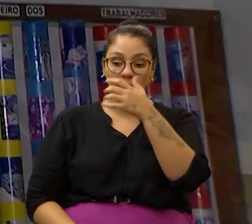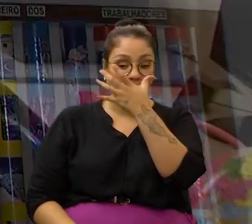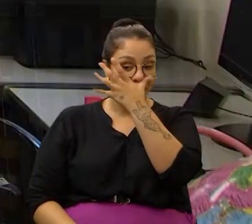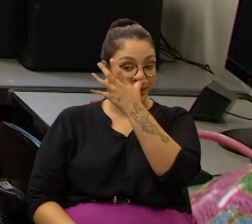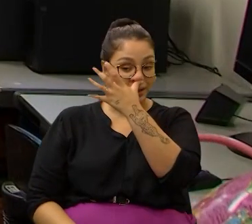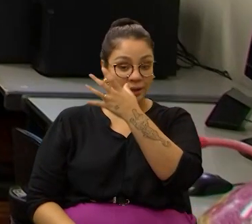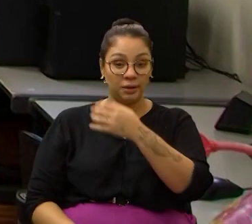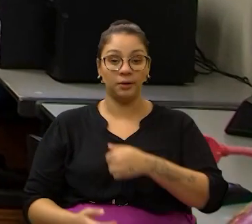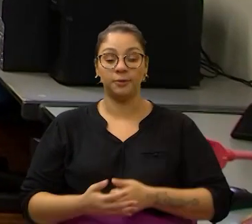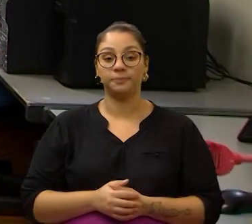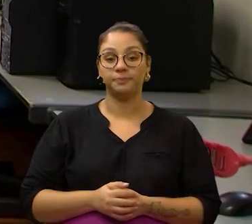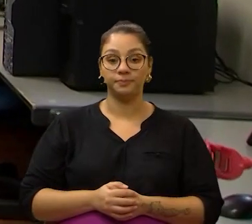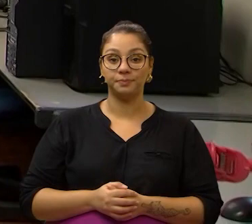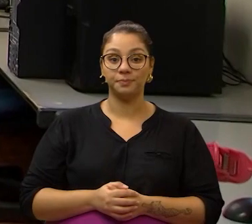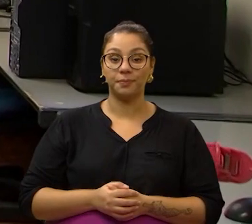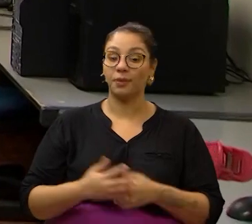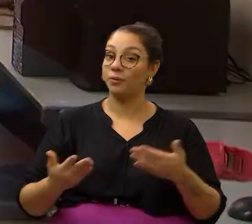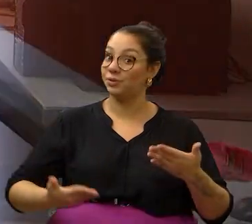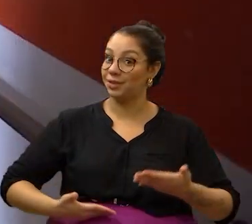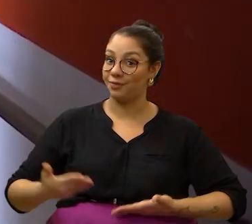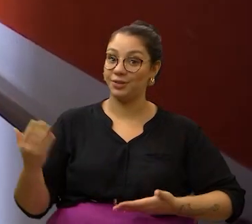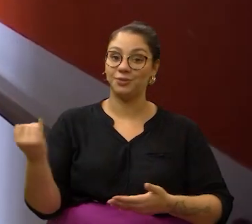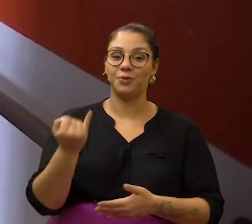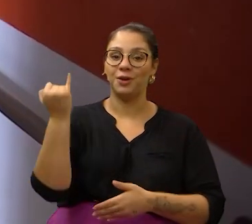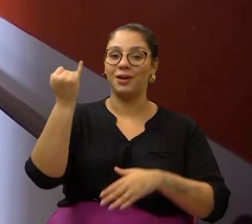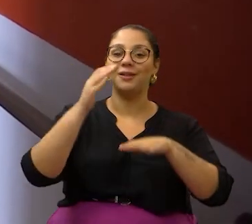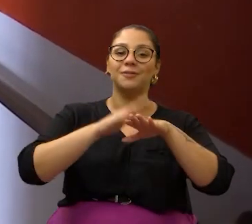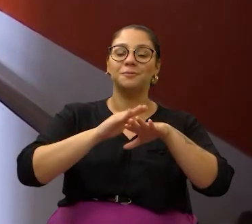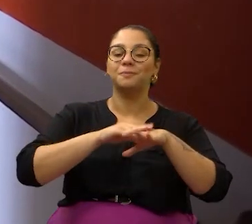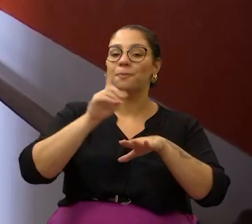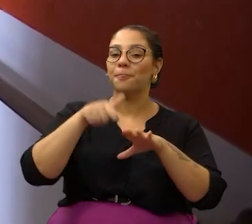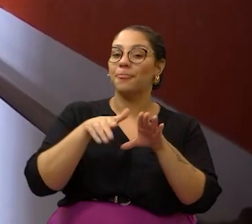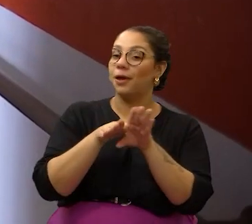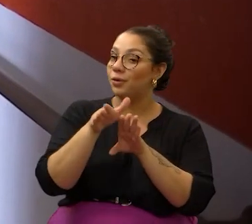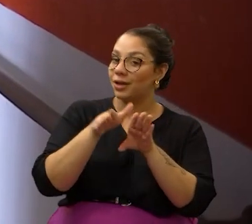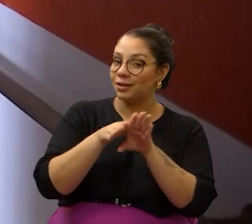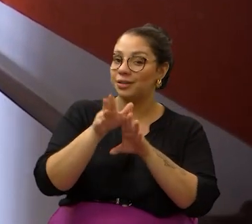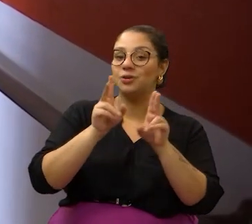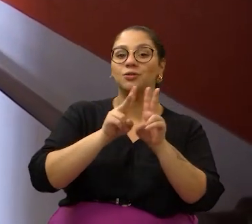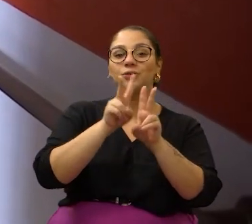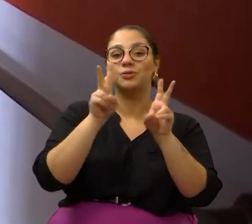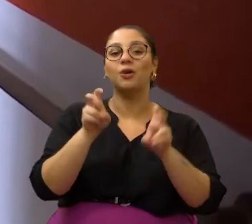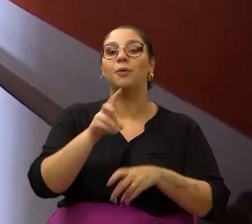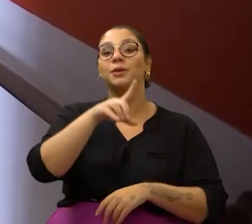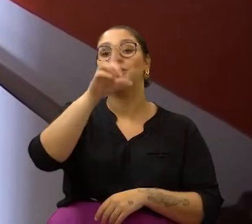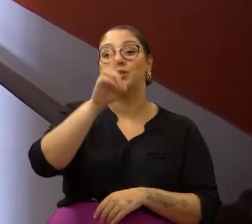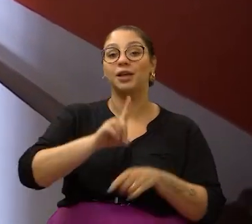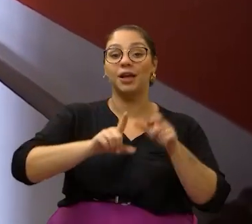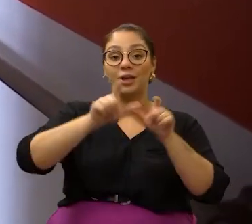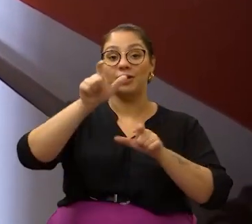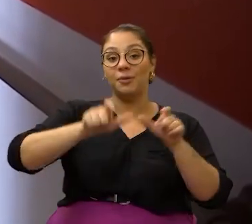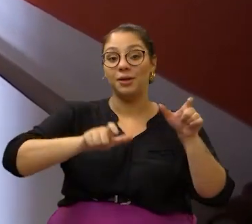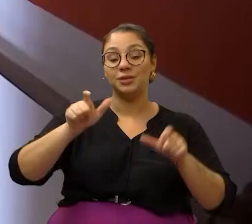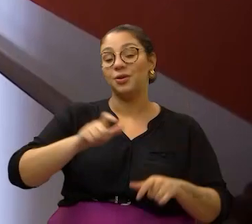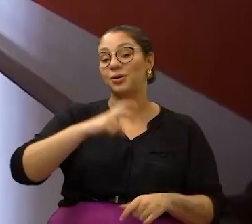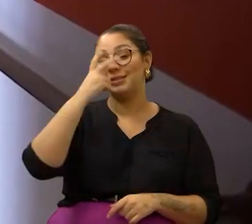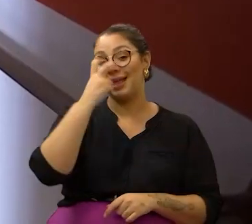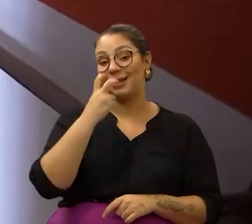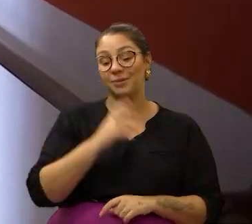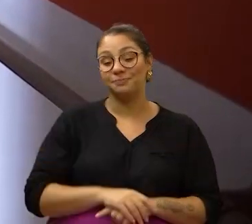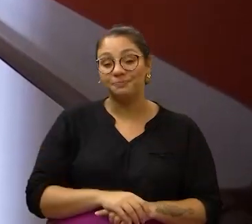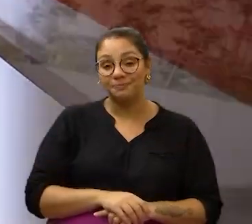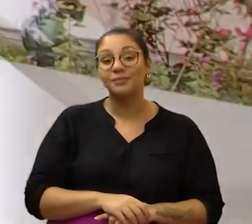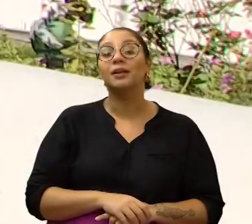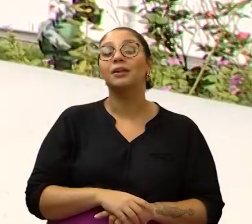Um serviço importante realizado é a orientação sobre os direitos das pessoas cegas, como